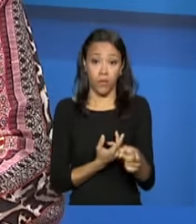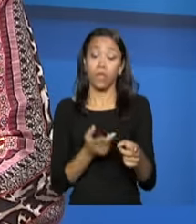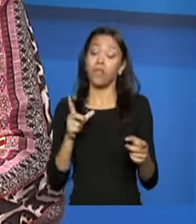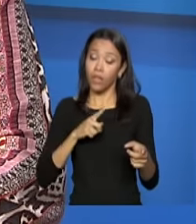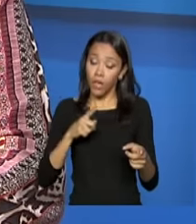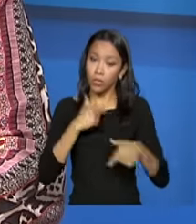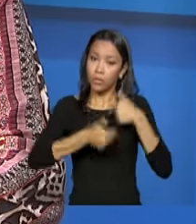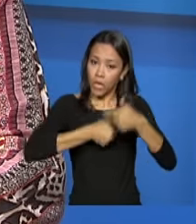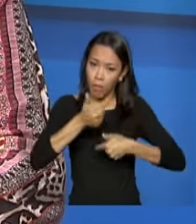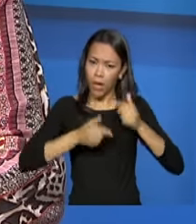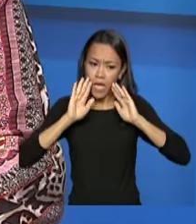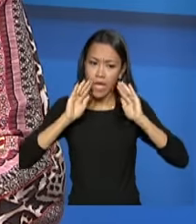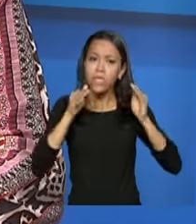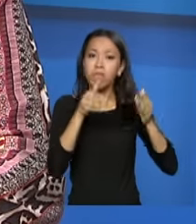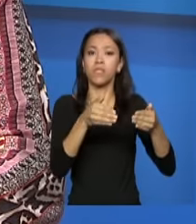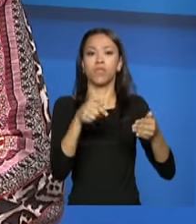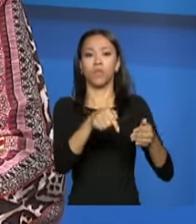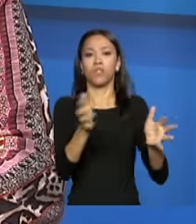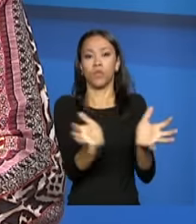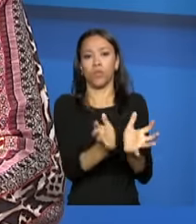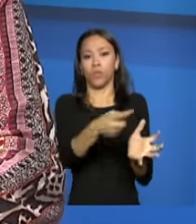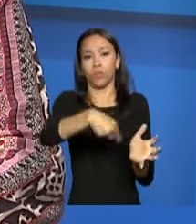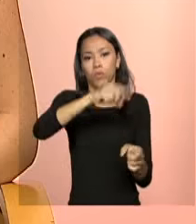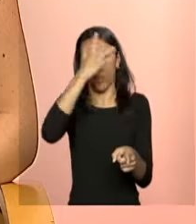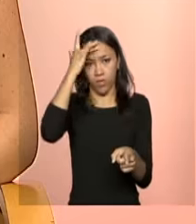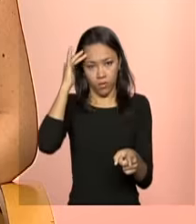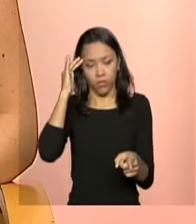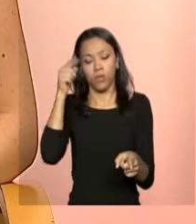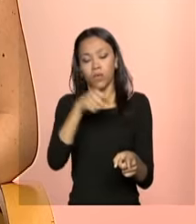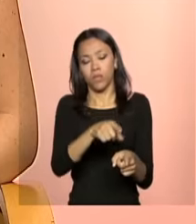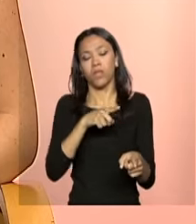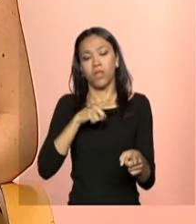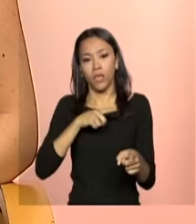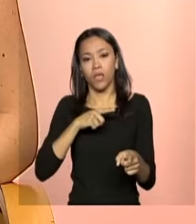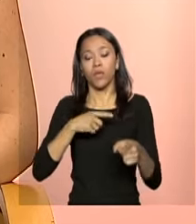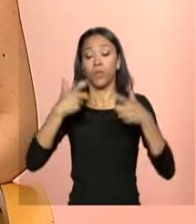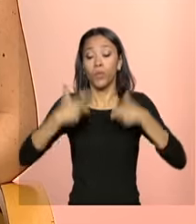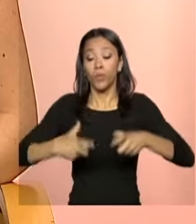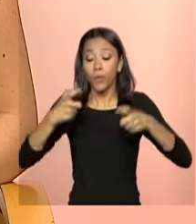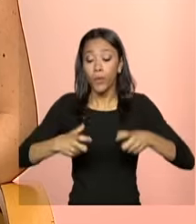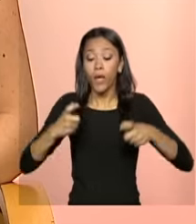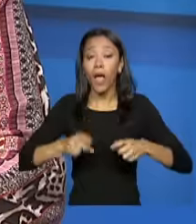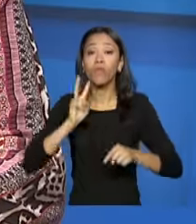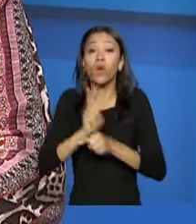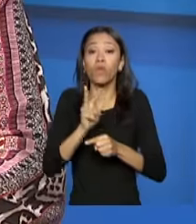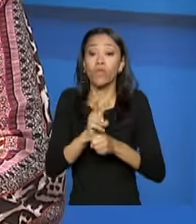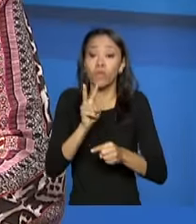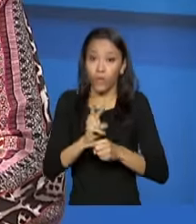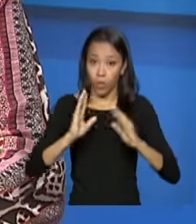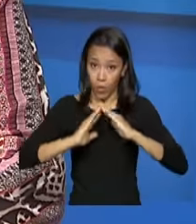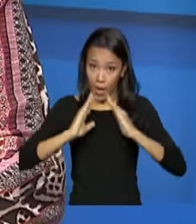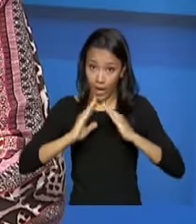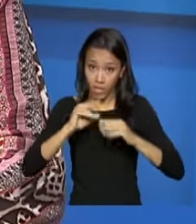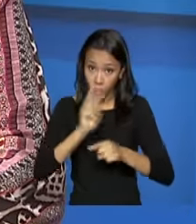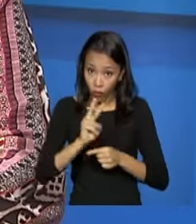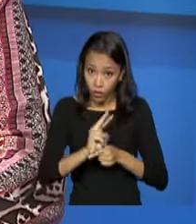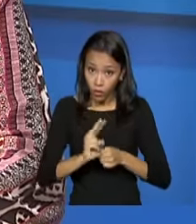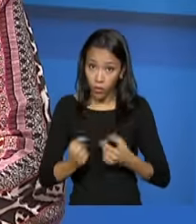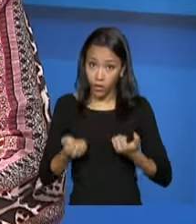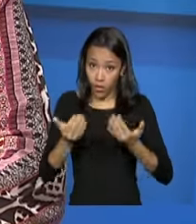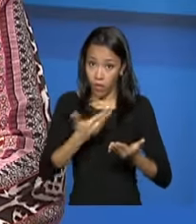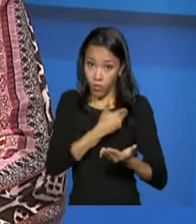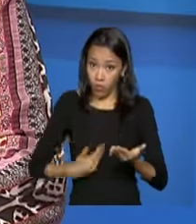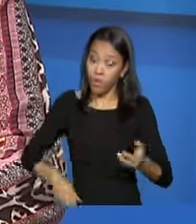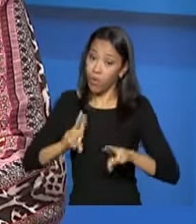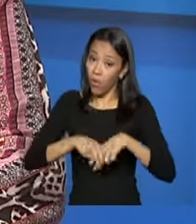público que organiza-se nos municípios acolhimentos provisórios para atender pessoas que passam por situações de desastres e